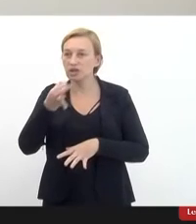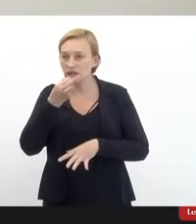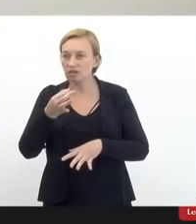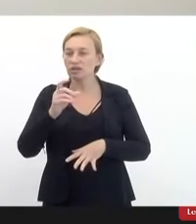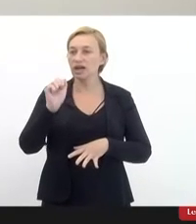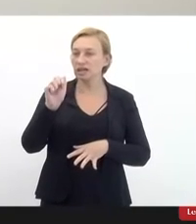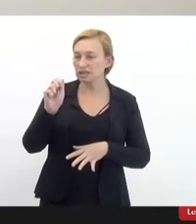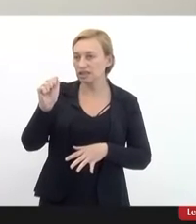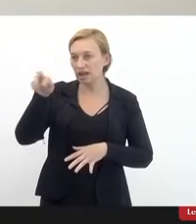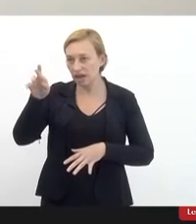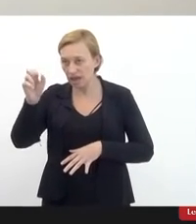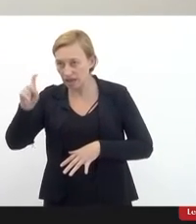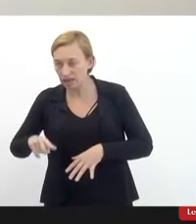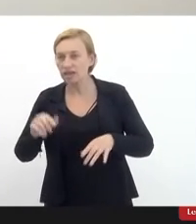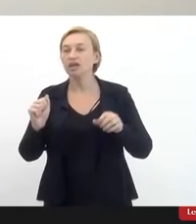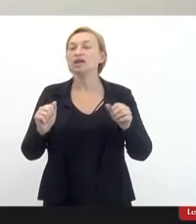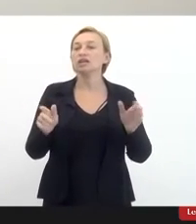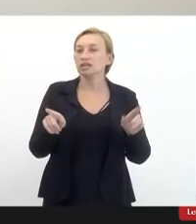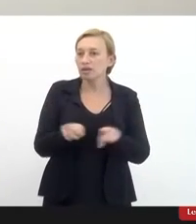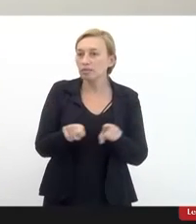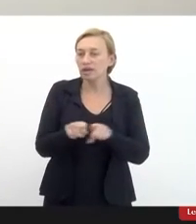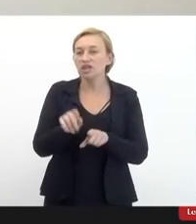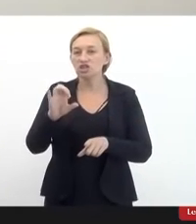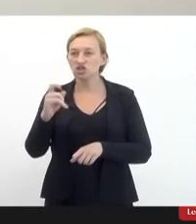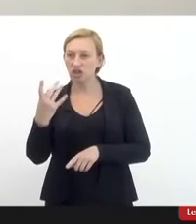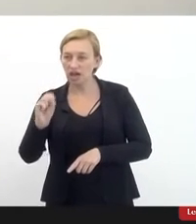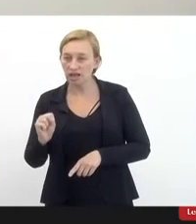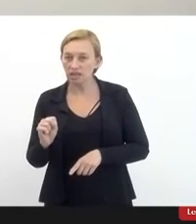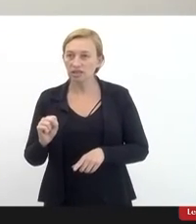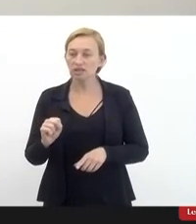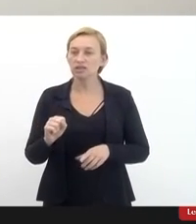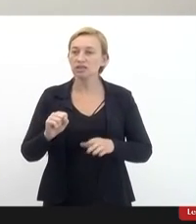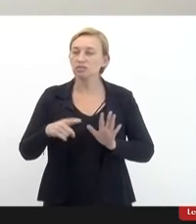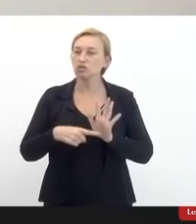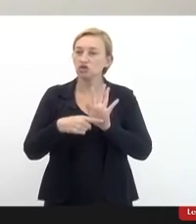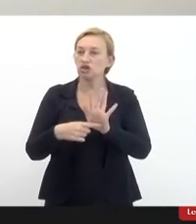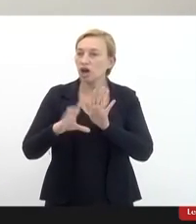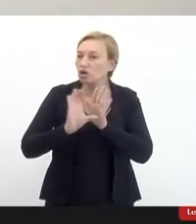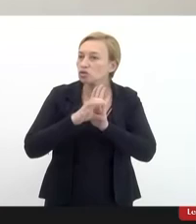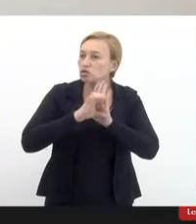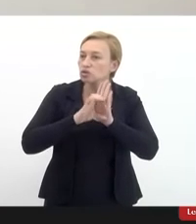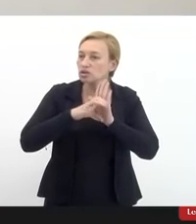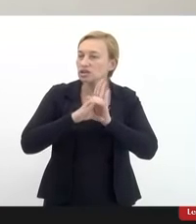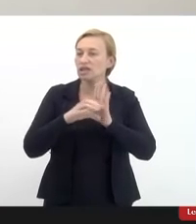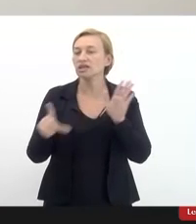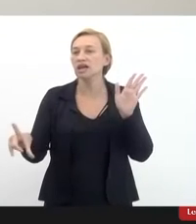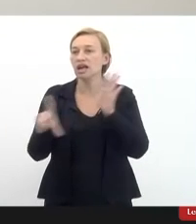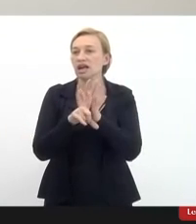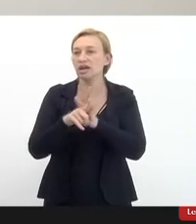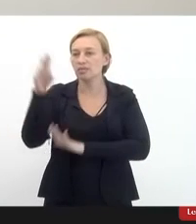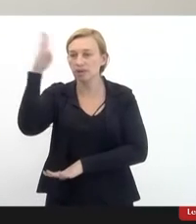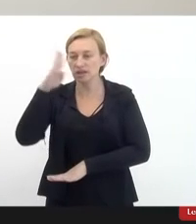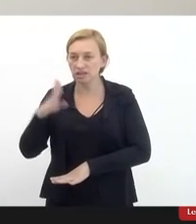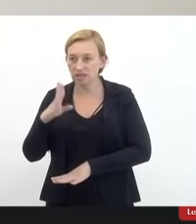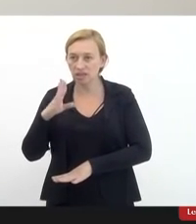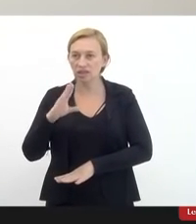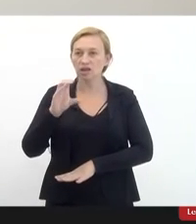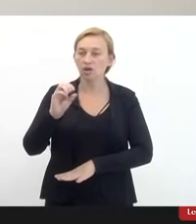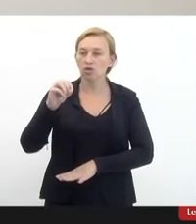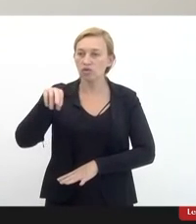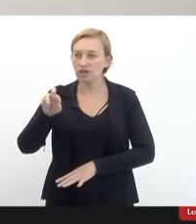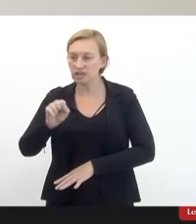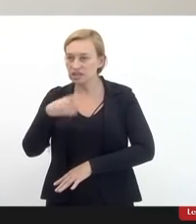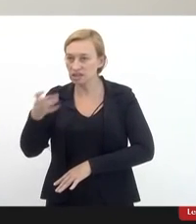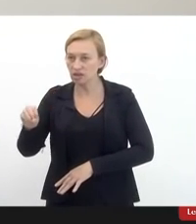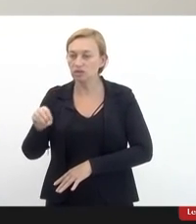relação a não fechar em determinadas deficiências mas sim trazer os conceitos da lei brasileira e da convenção da